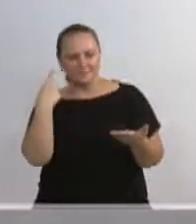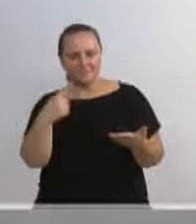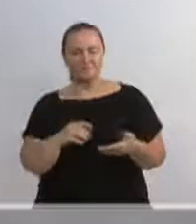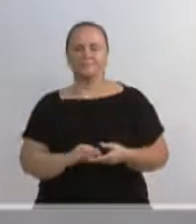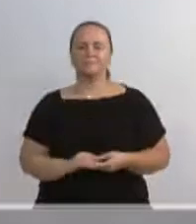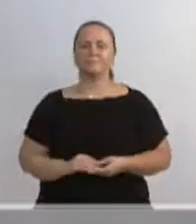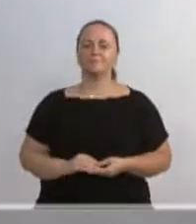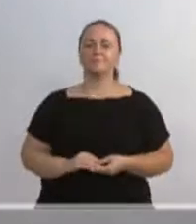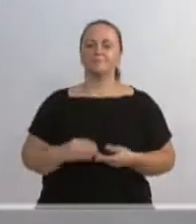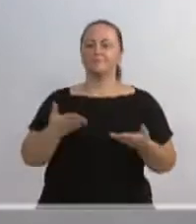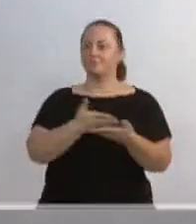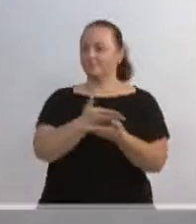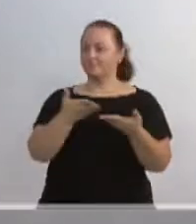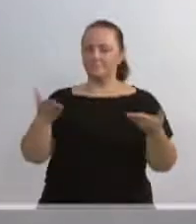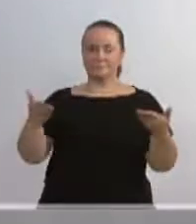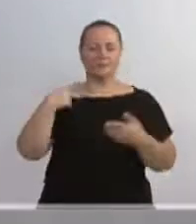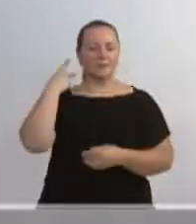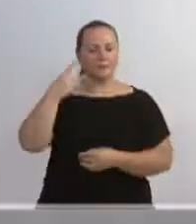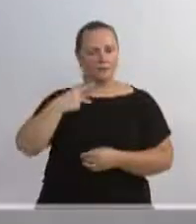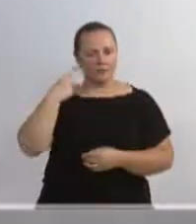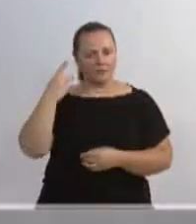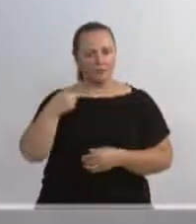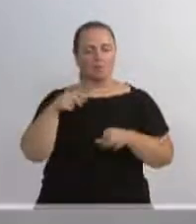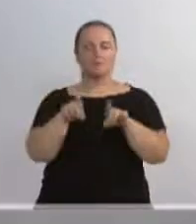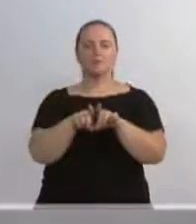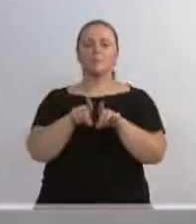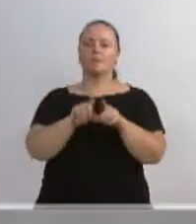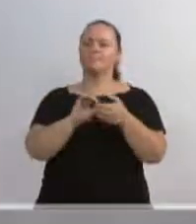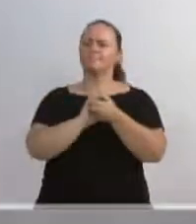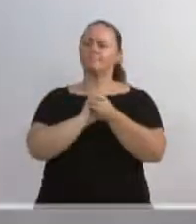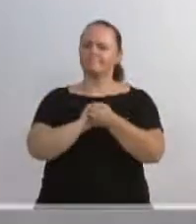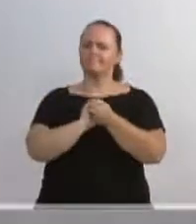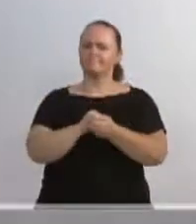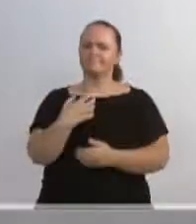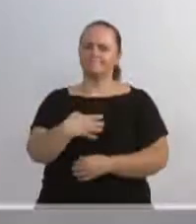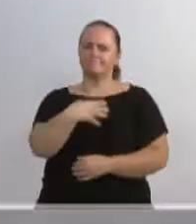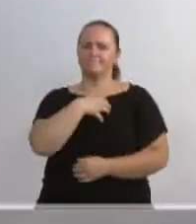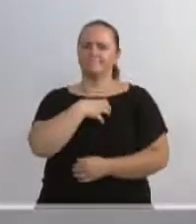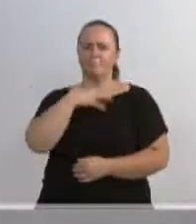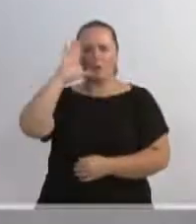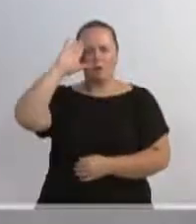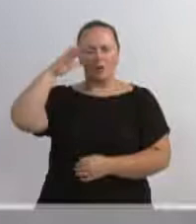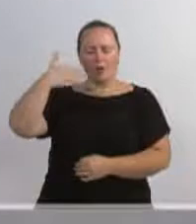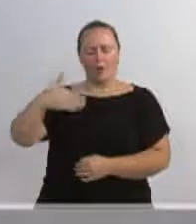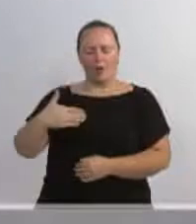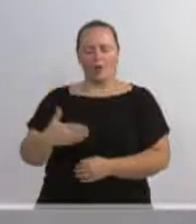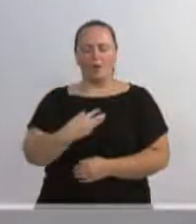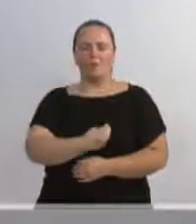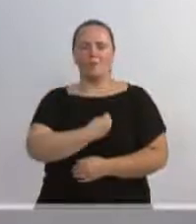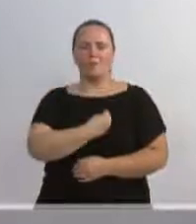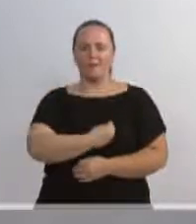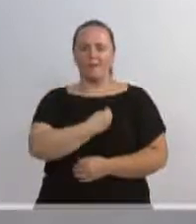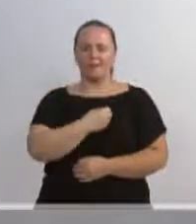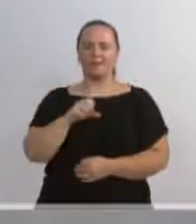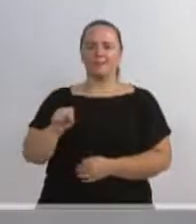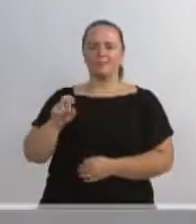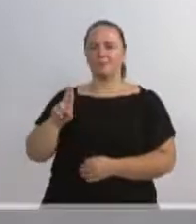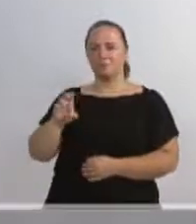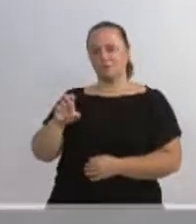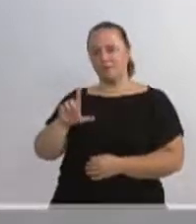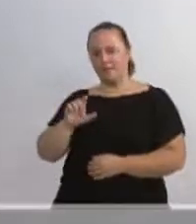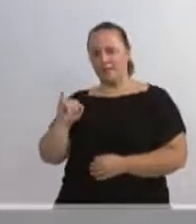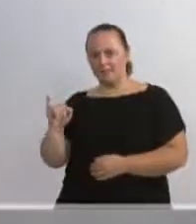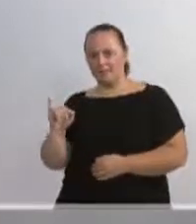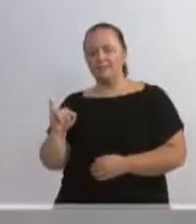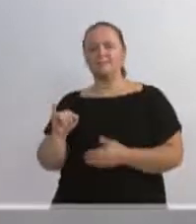queridos colegas vereadores, cumprimentar também aqui as pessoas que sempre nos dão a honra de suas presenças, cumprimentando a Sueli, eu cumprimento da